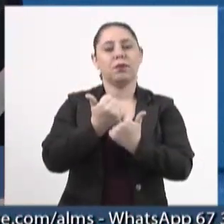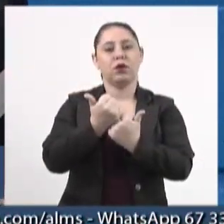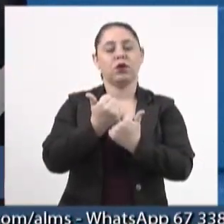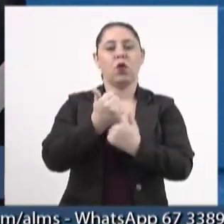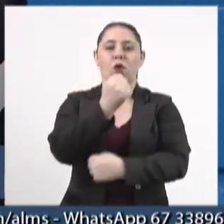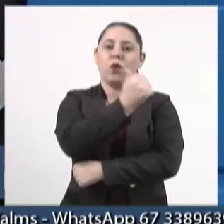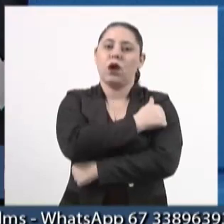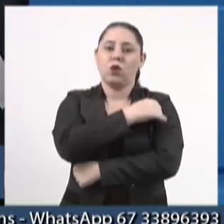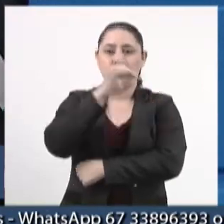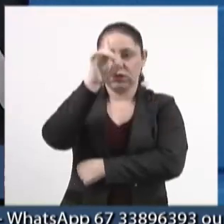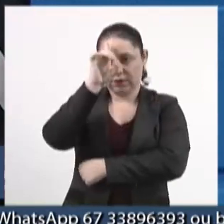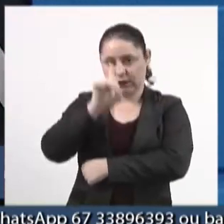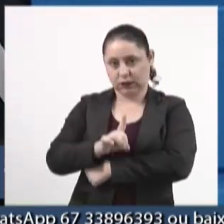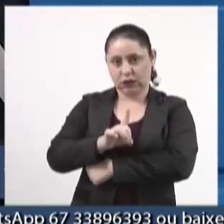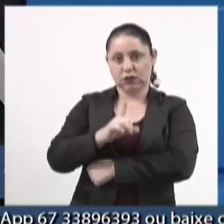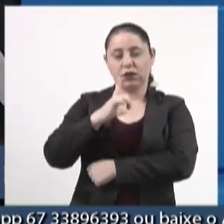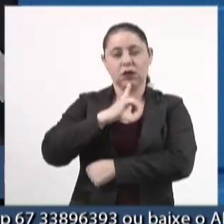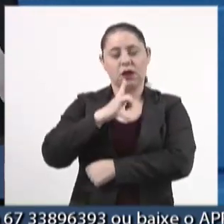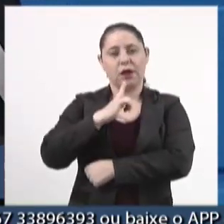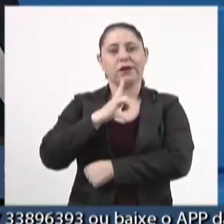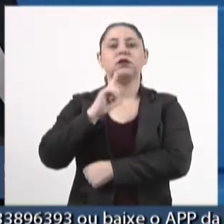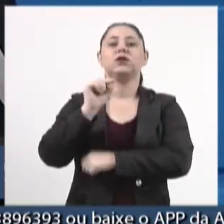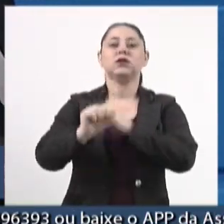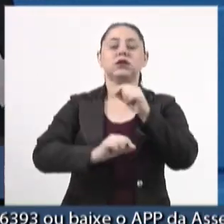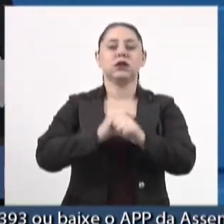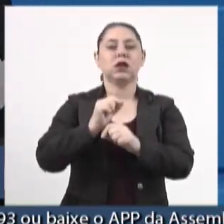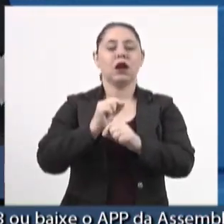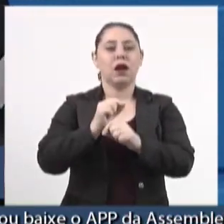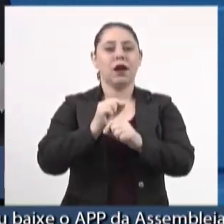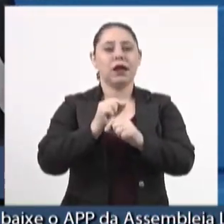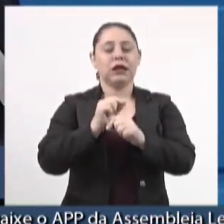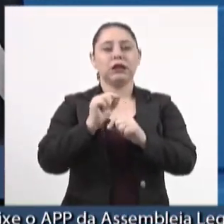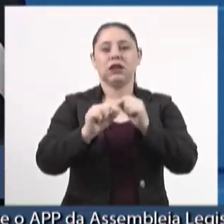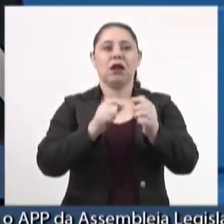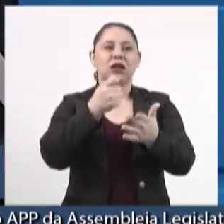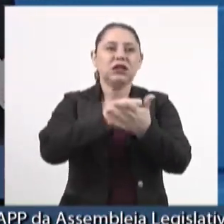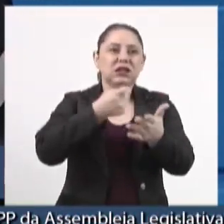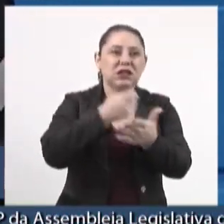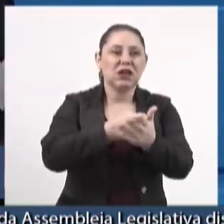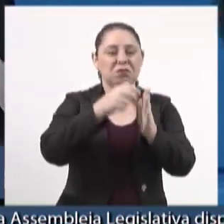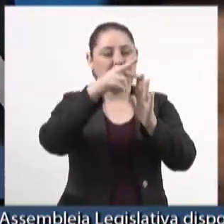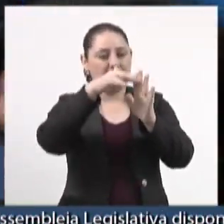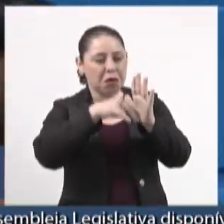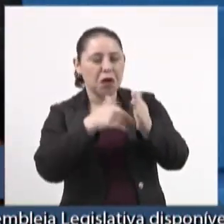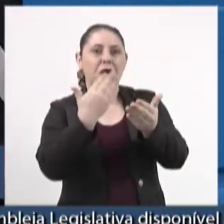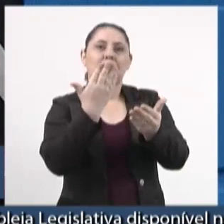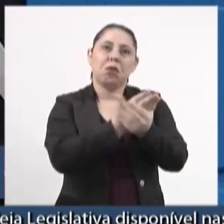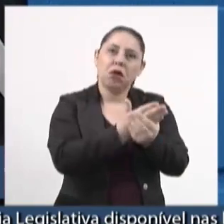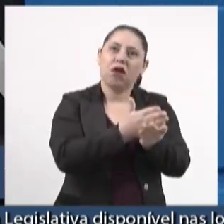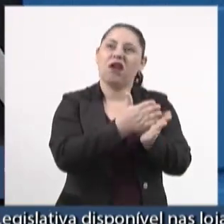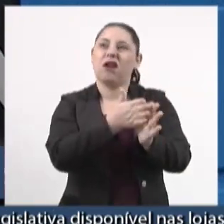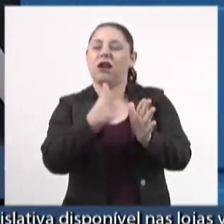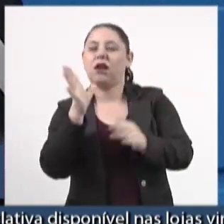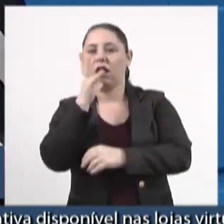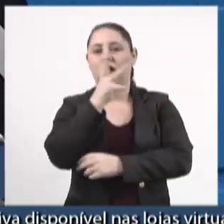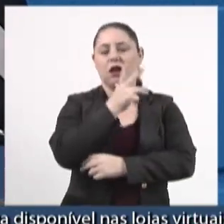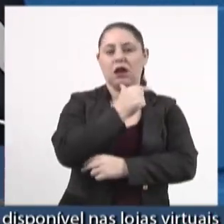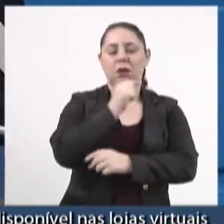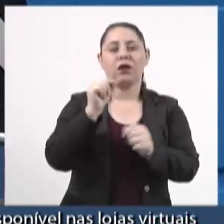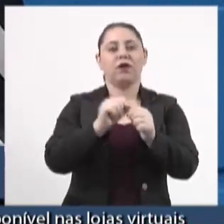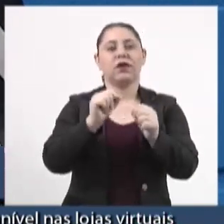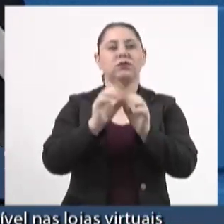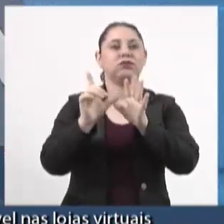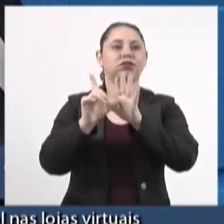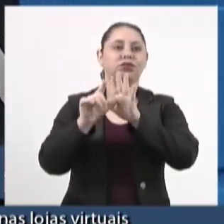ao estudante com deficiência, que sejam suprimidas por tantas exigências e burocracia também, que